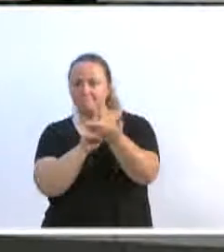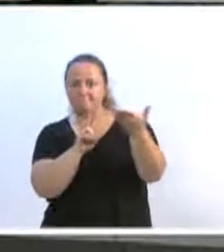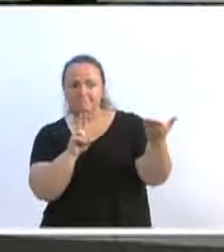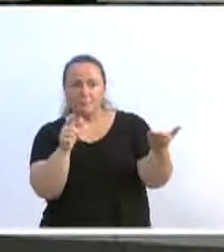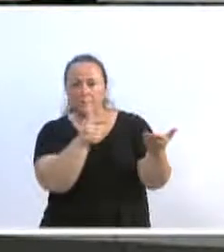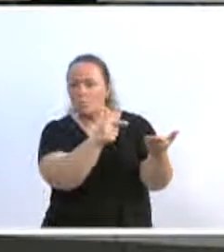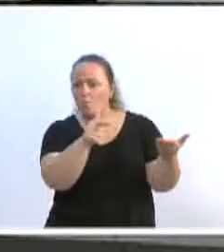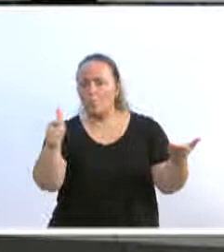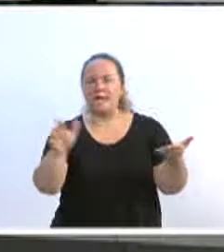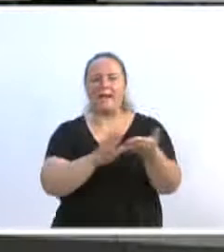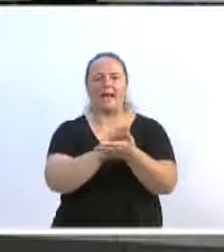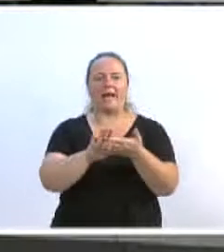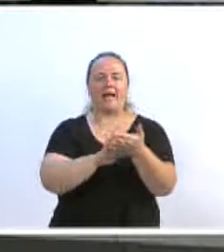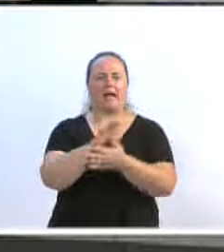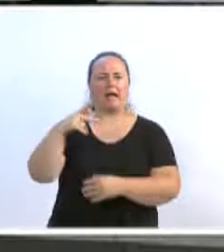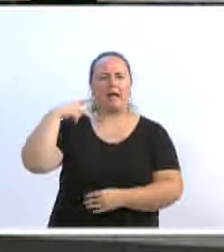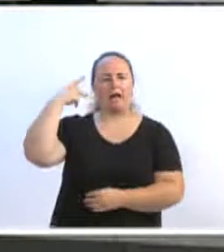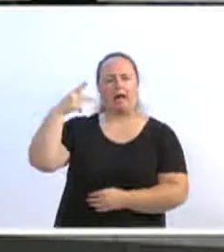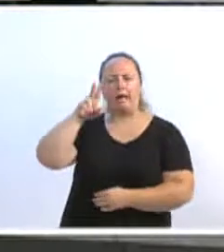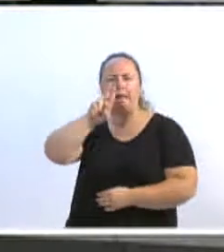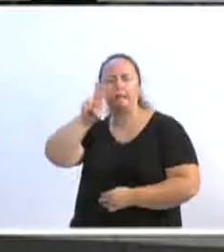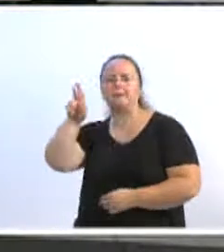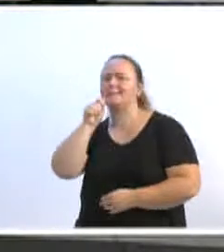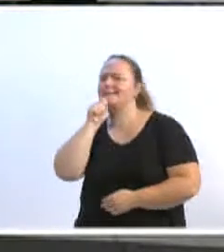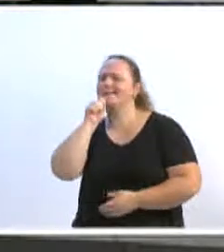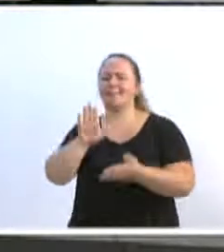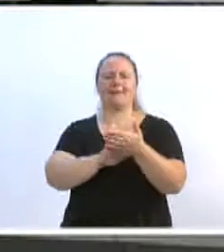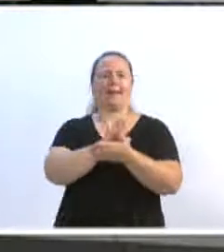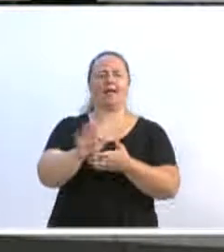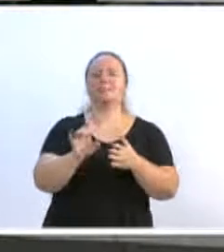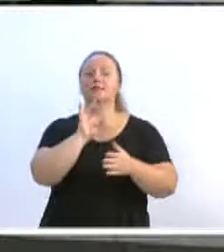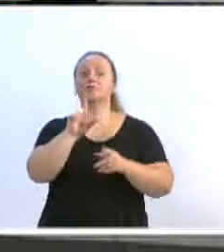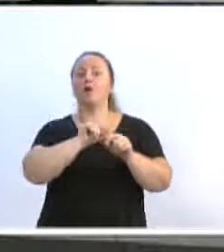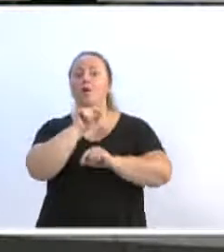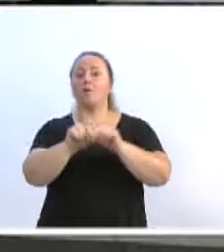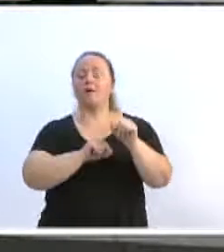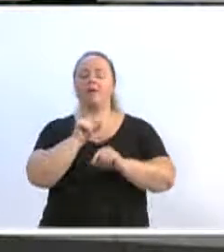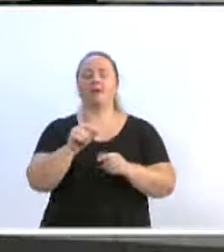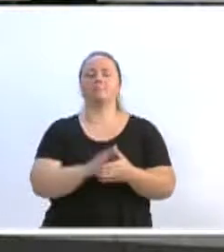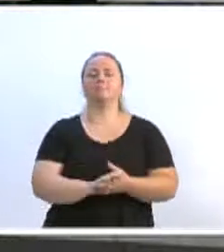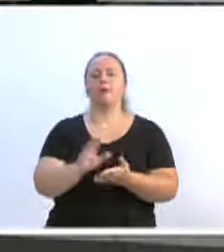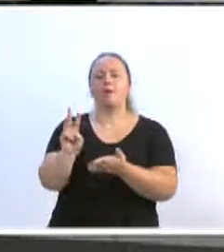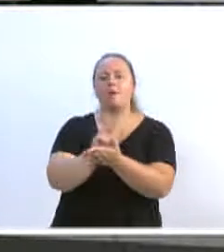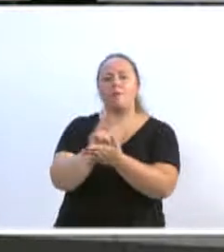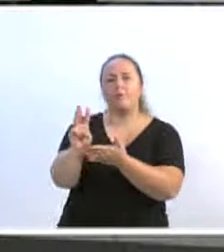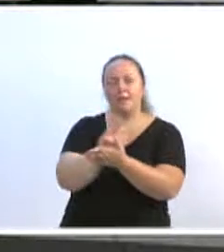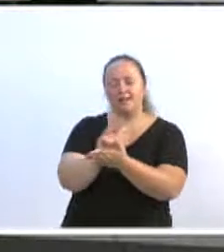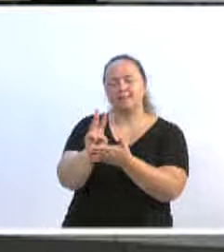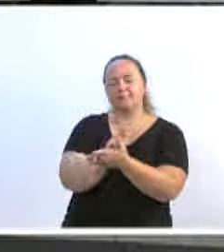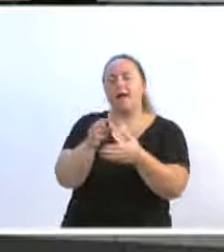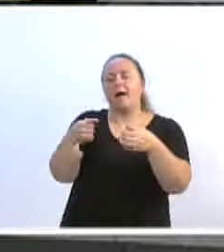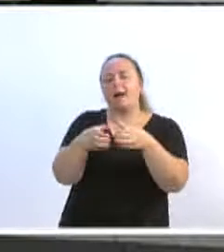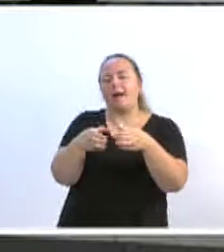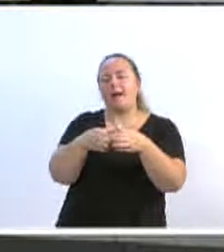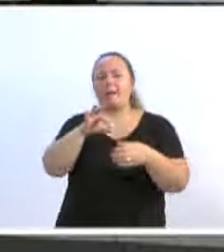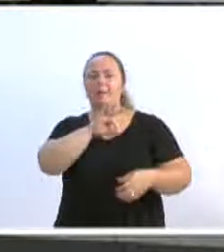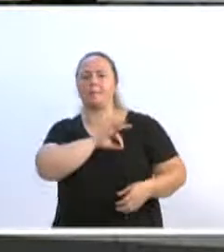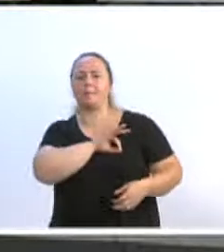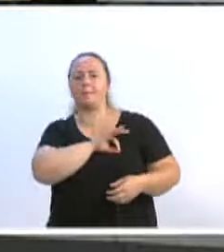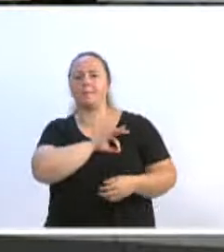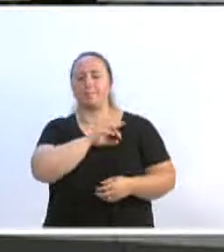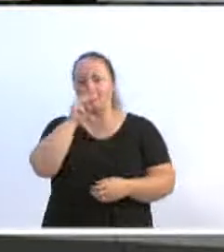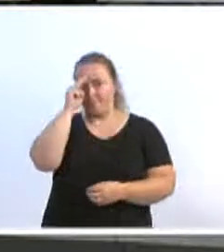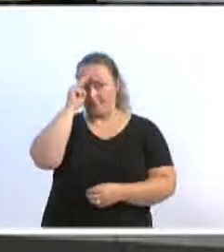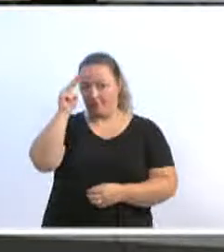político nenhum. Está ali o programa Blumenau Sem Pichação. Está o WhatsApp da Polícia Militar, um WhatsApp para